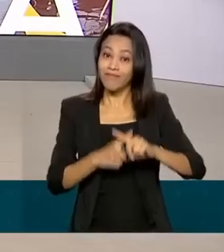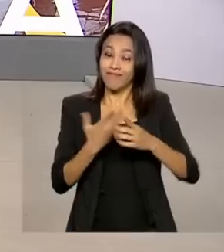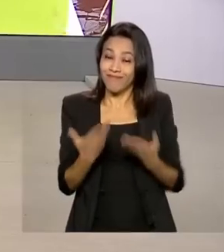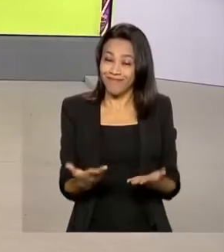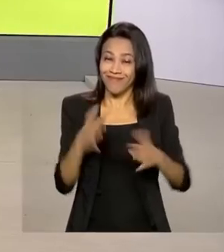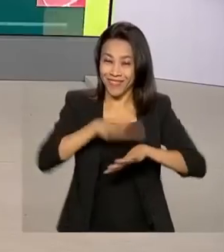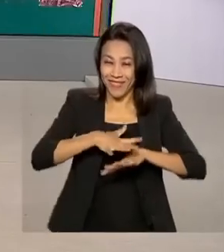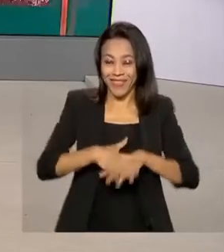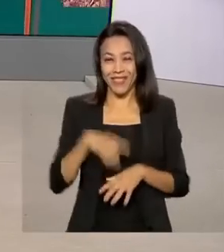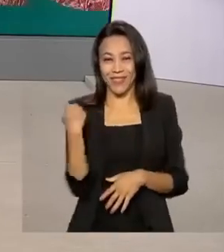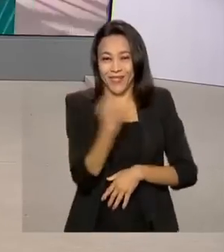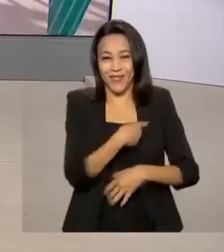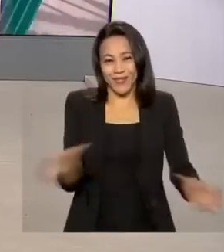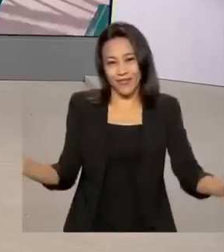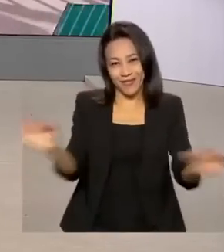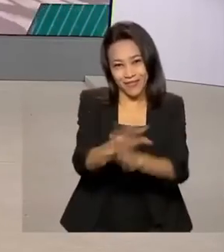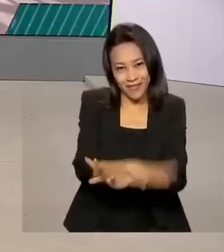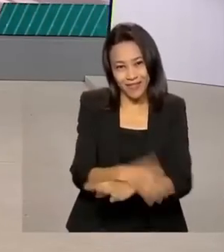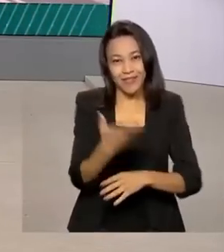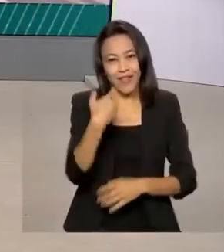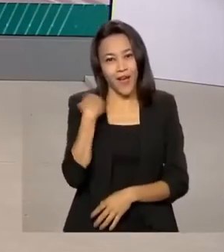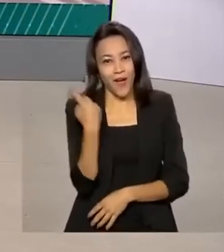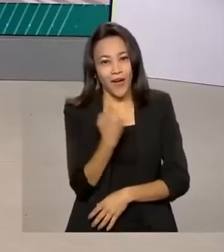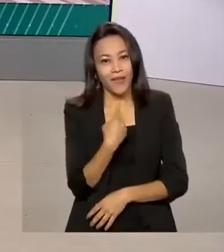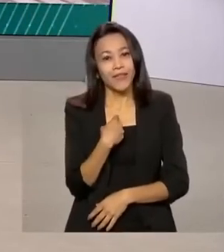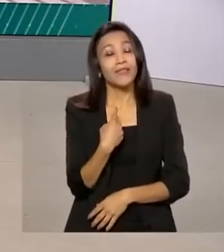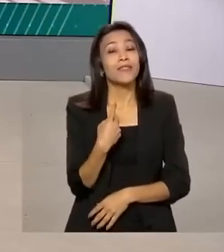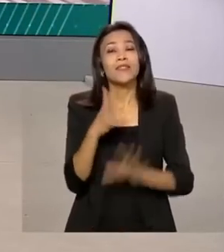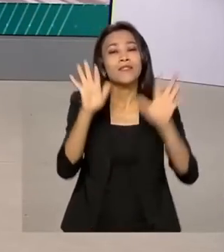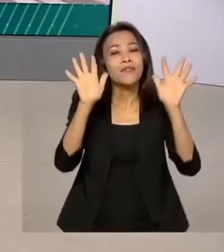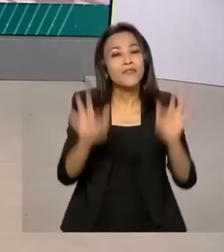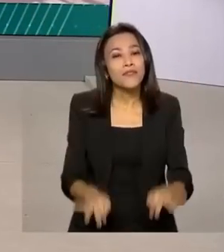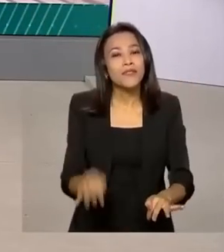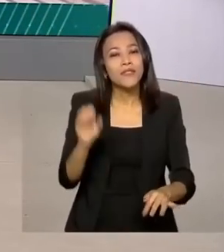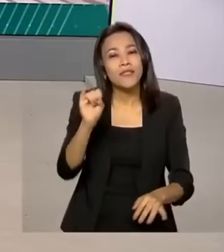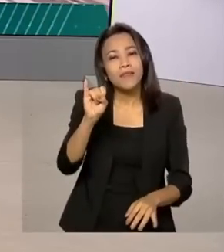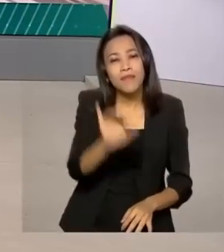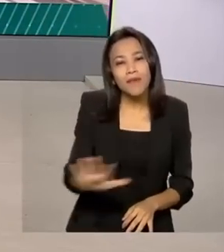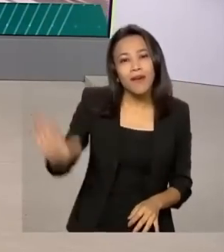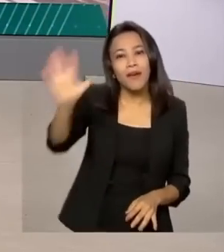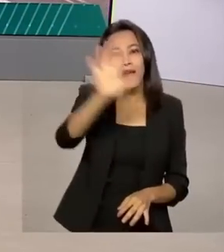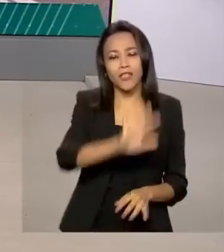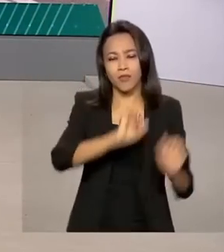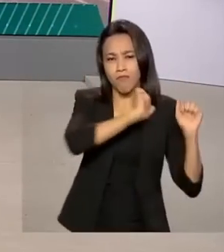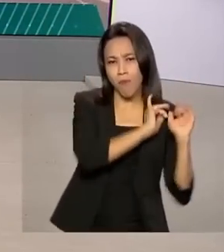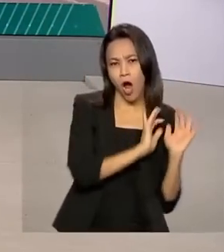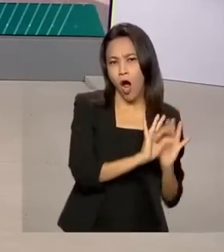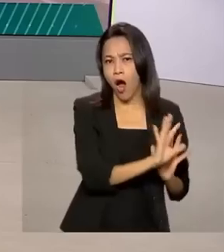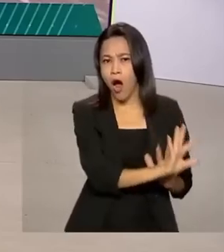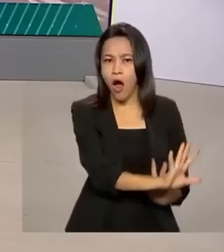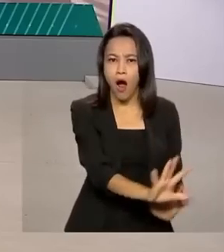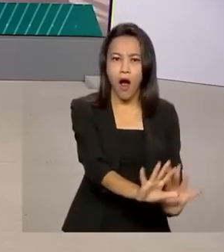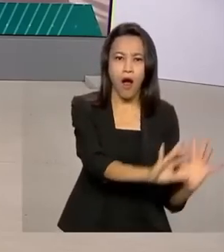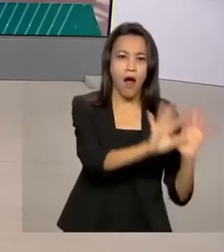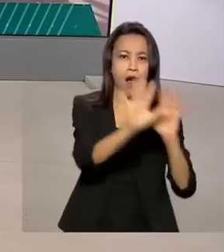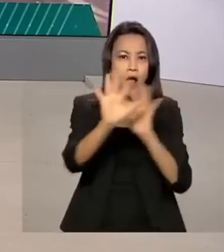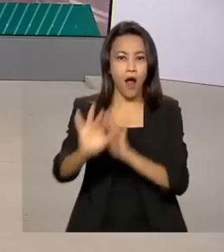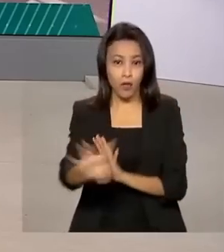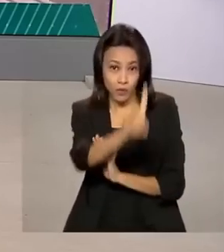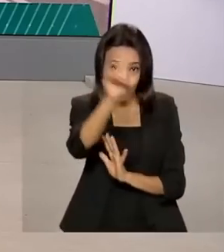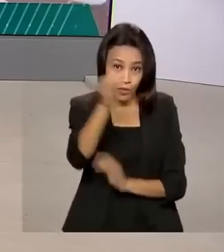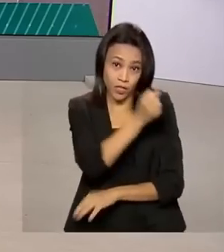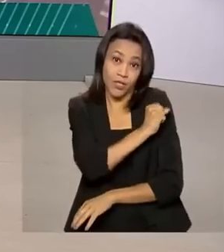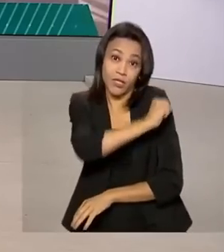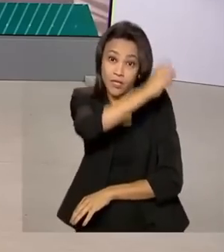E a gente fica por aqui, encerramos esta edição com imagens da peregrinação de Romeiros no dia de Nossa Senhora